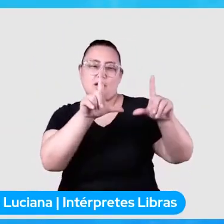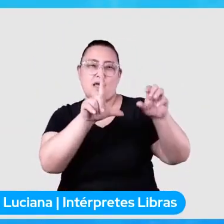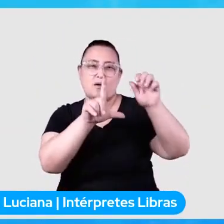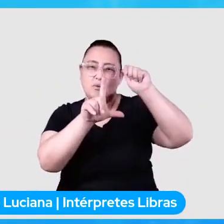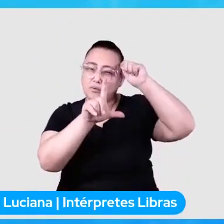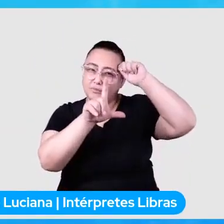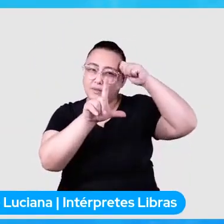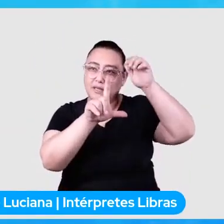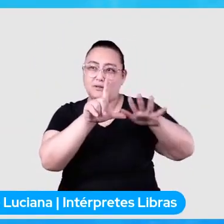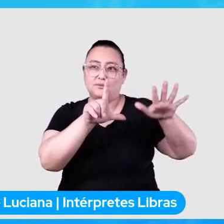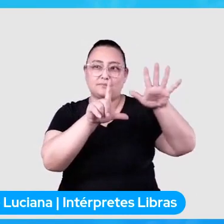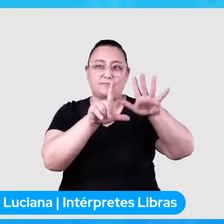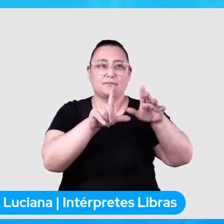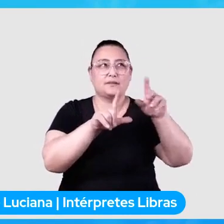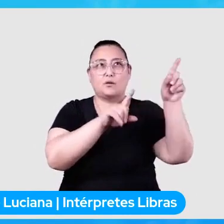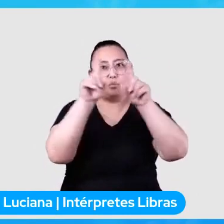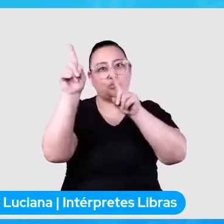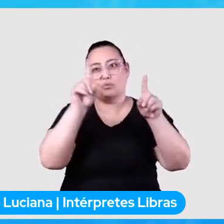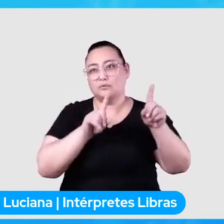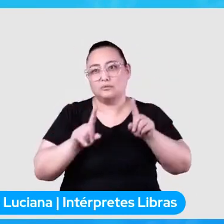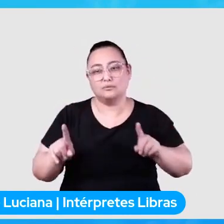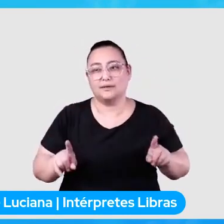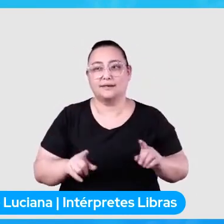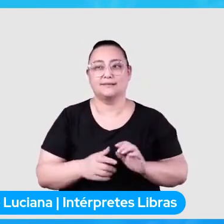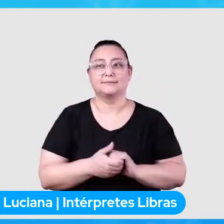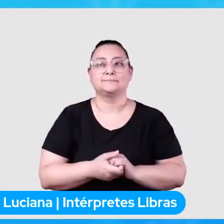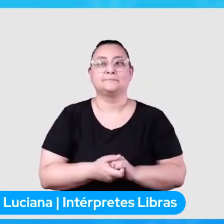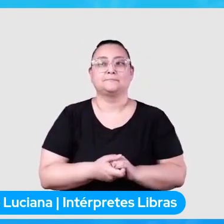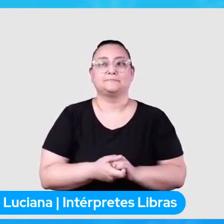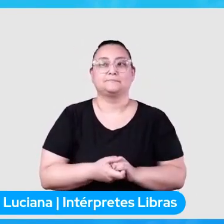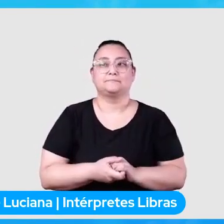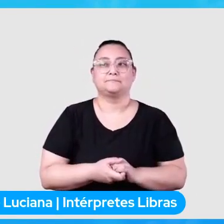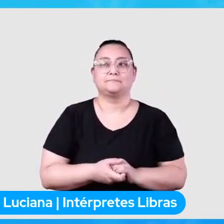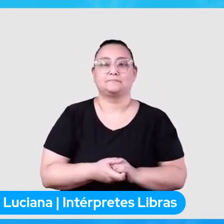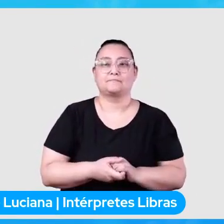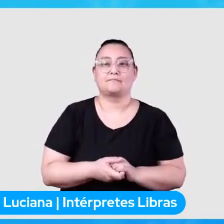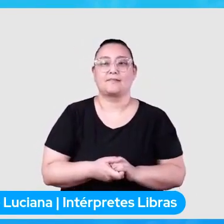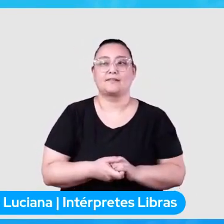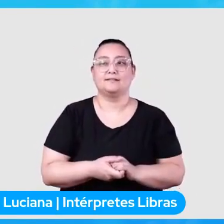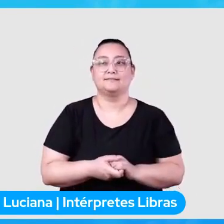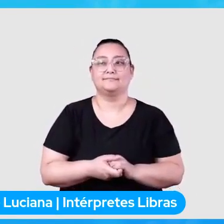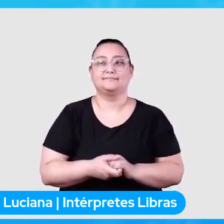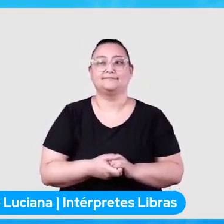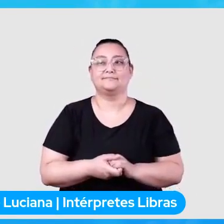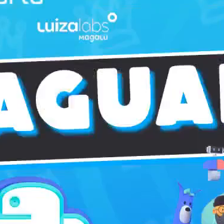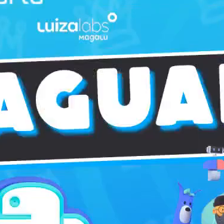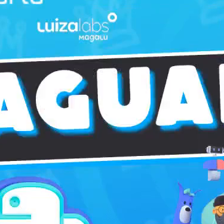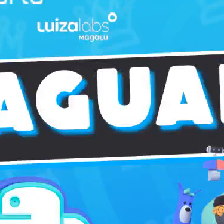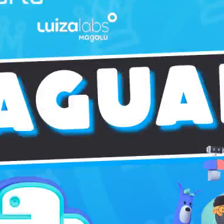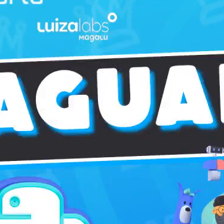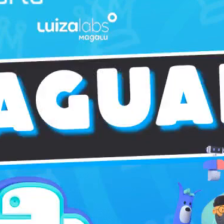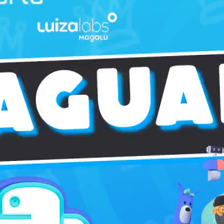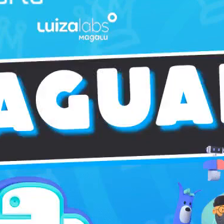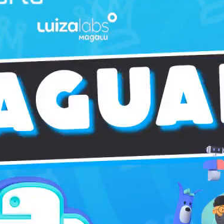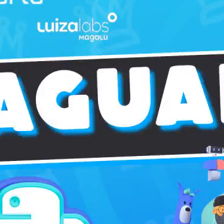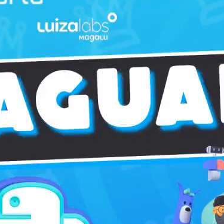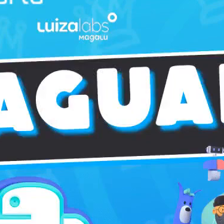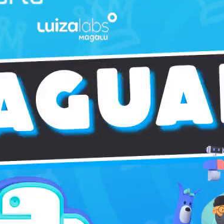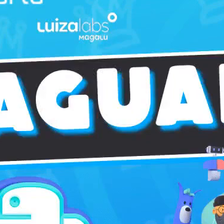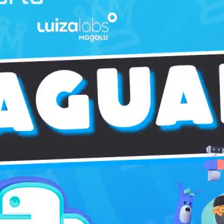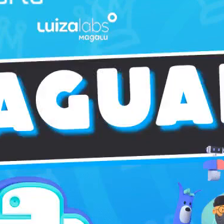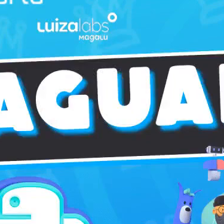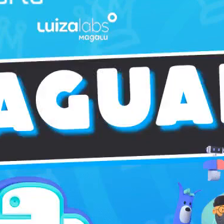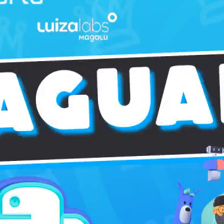do lado, deixa eu ver, Ana Dulce, está por aí, ou vocês podem estar